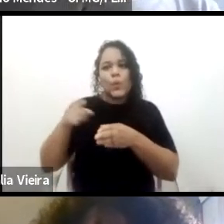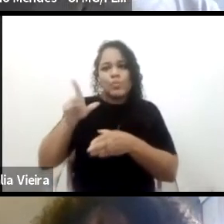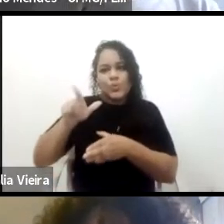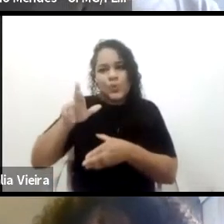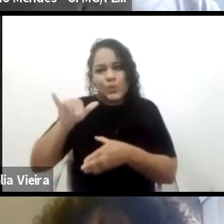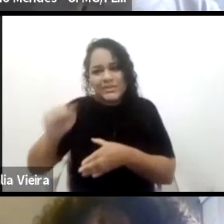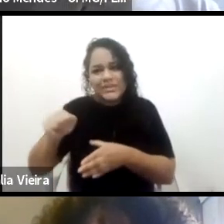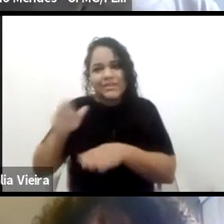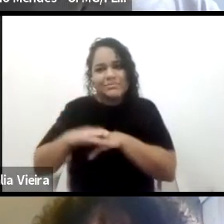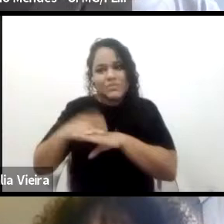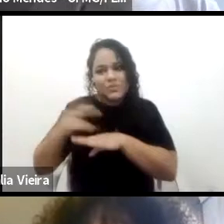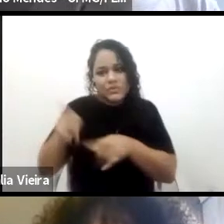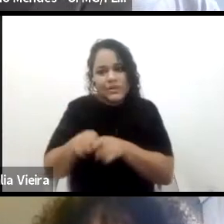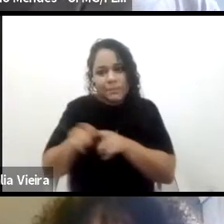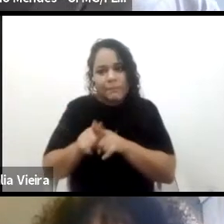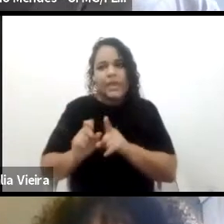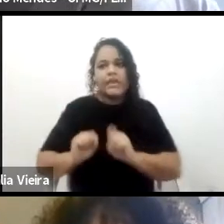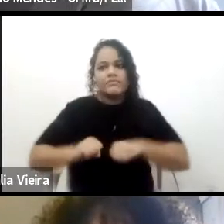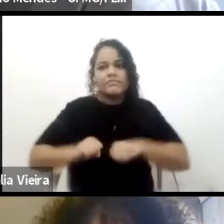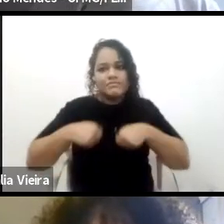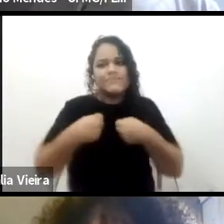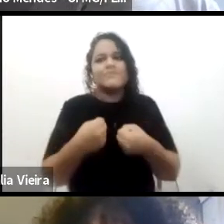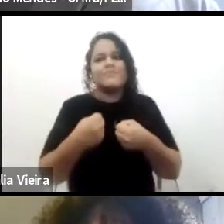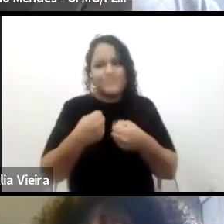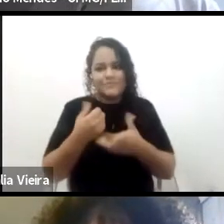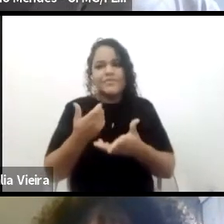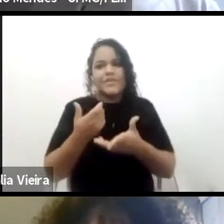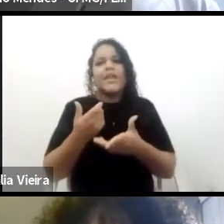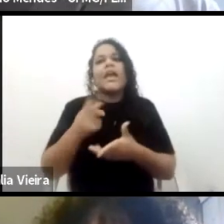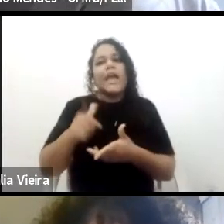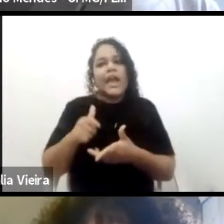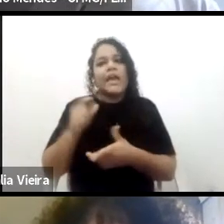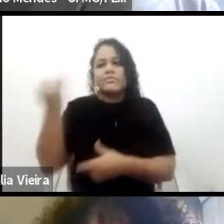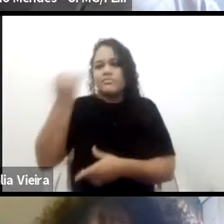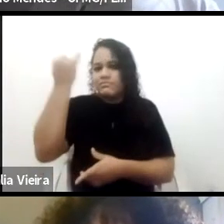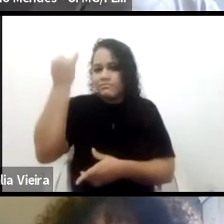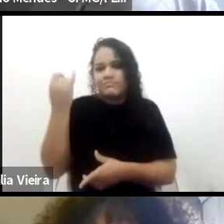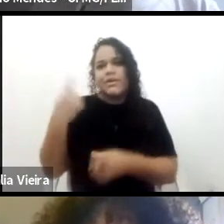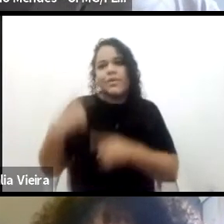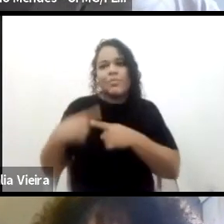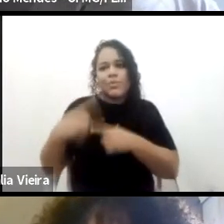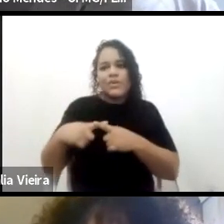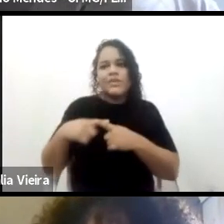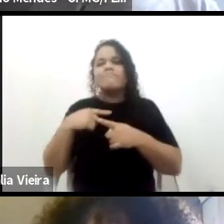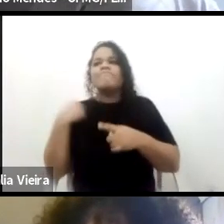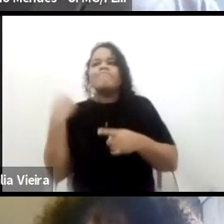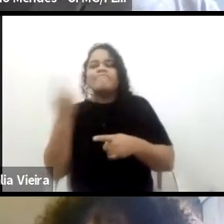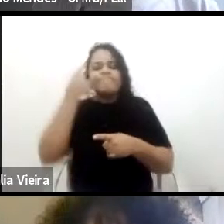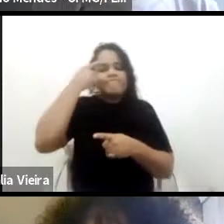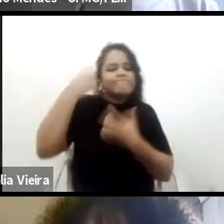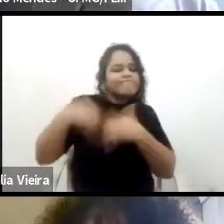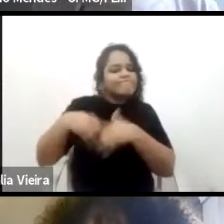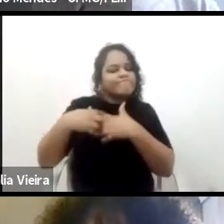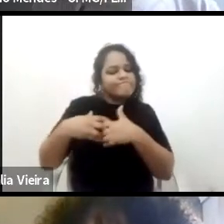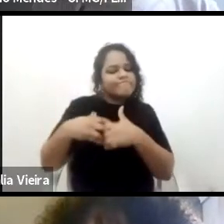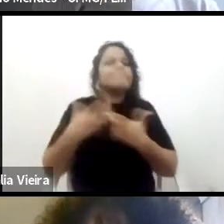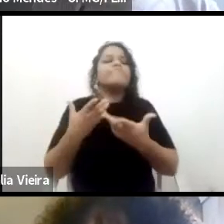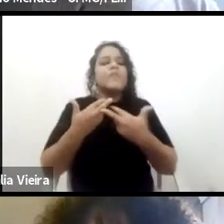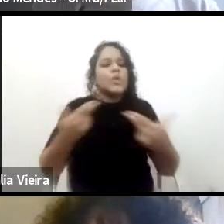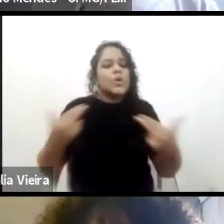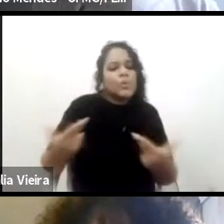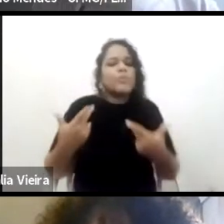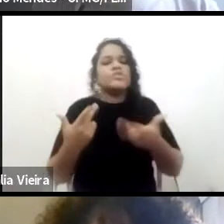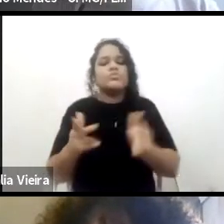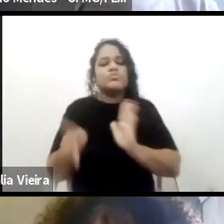questionamentos que refletem, acho que refletem não só a nossa história da educação, mas uma história como um todo